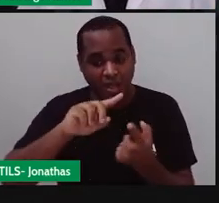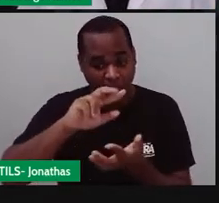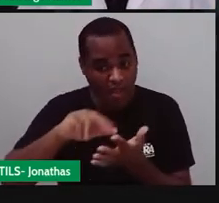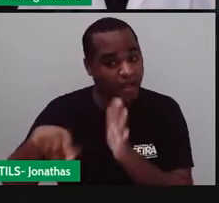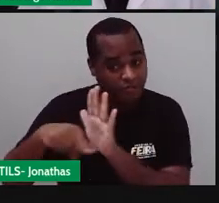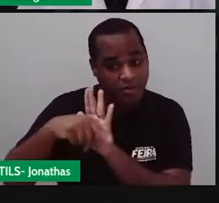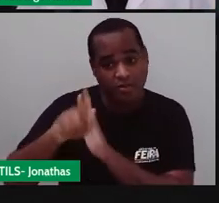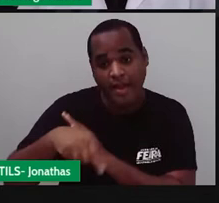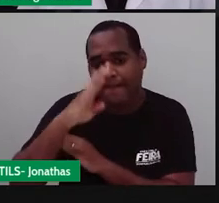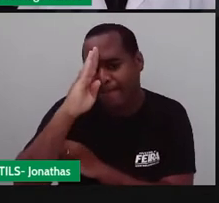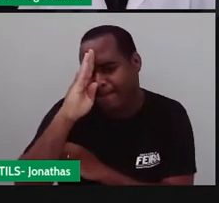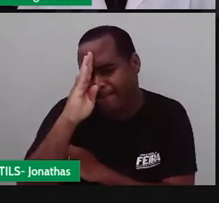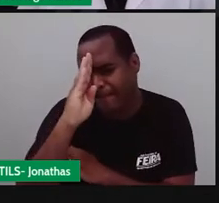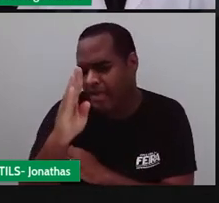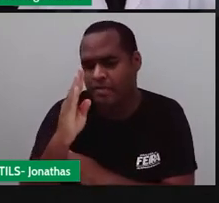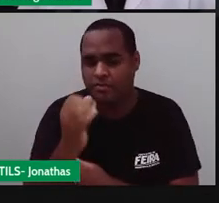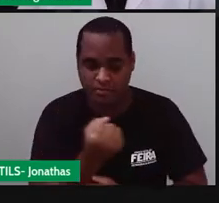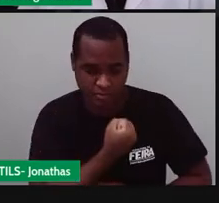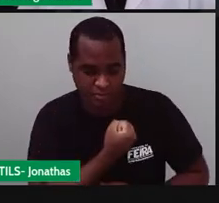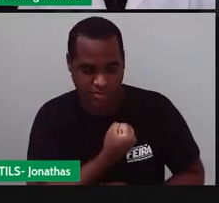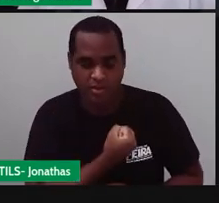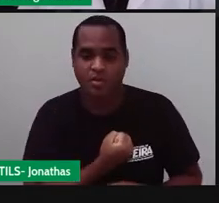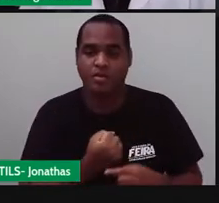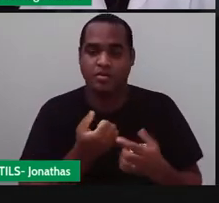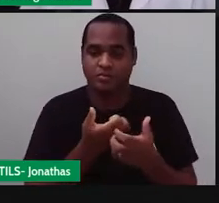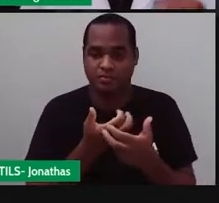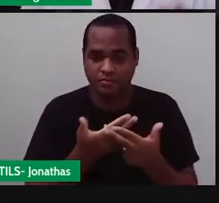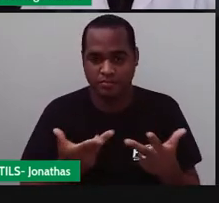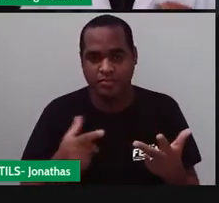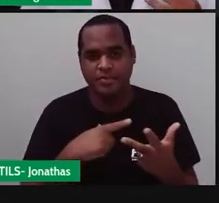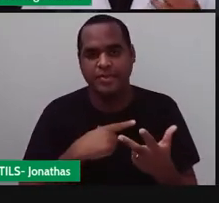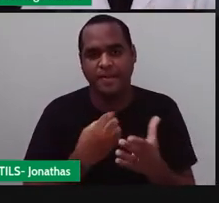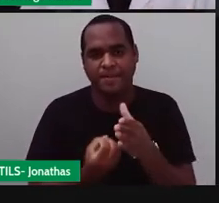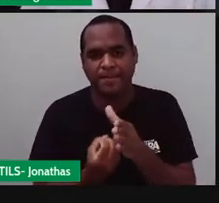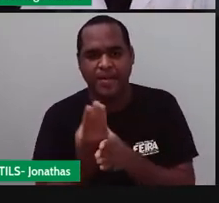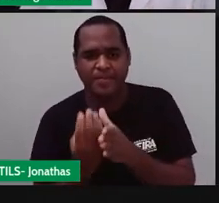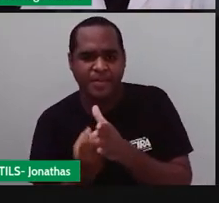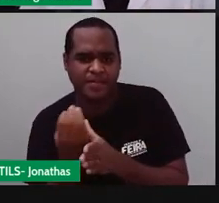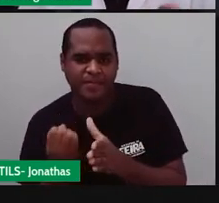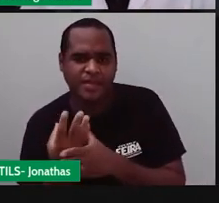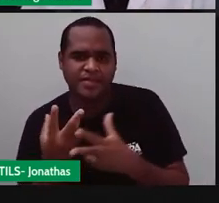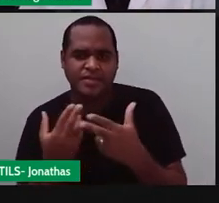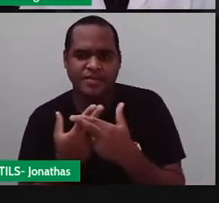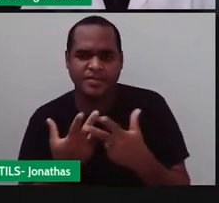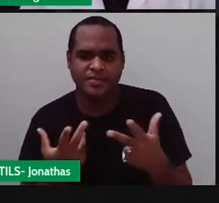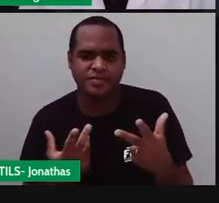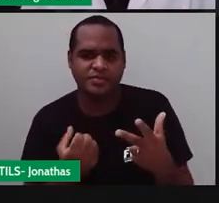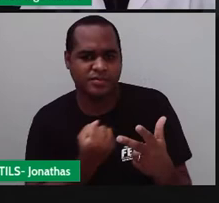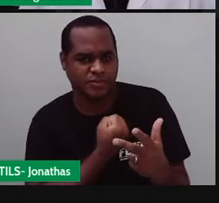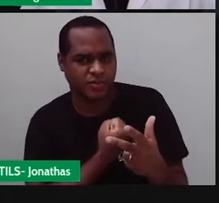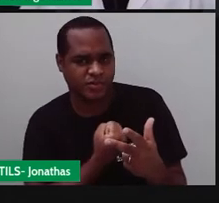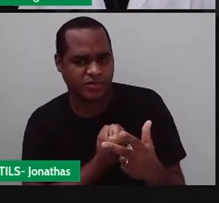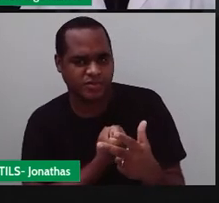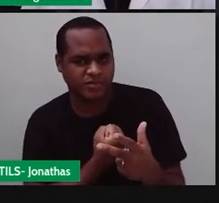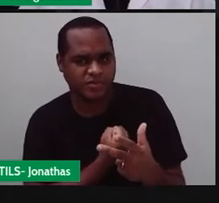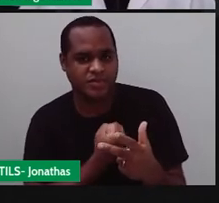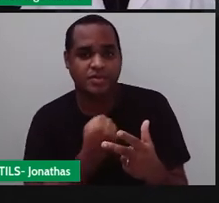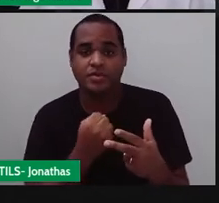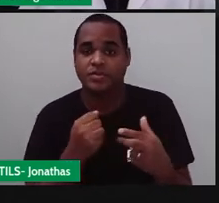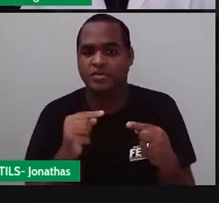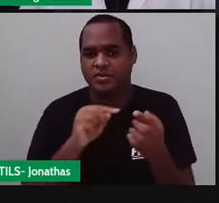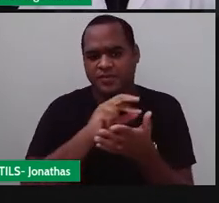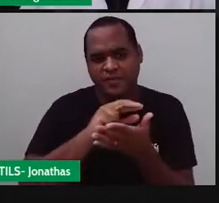principalmente eles, né? Esses números racionais aparecem muito, né? Aparecem bastante em